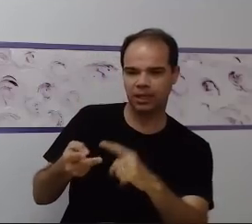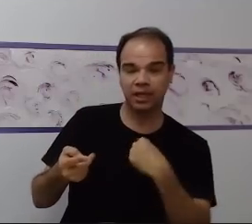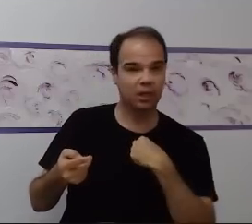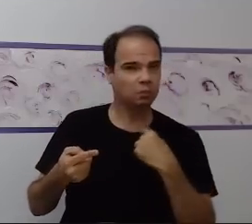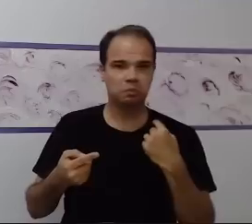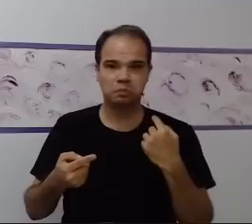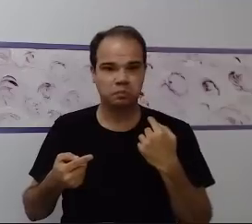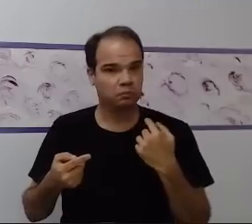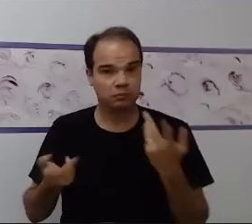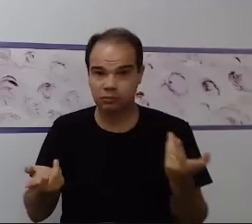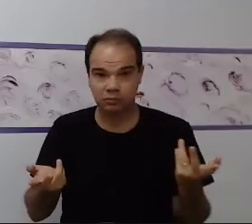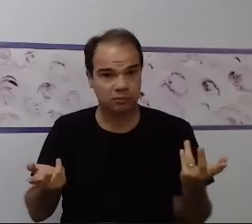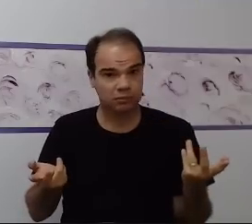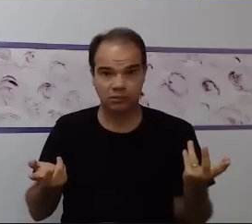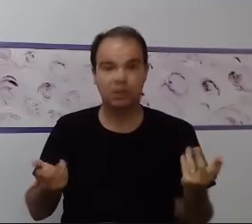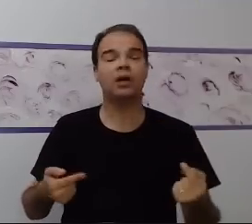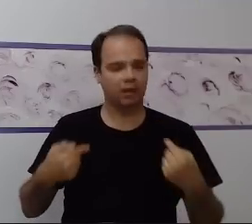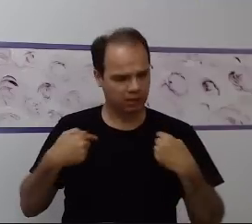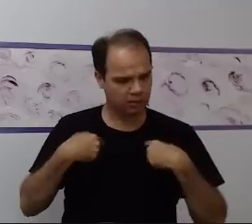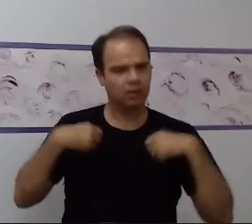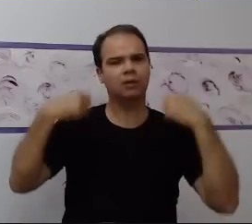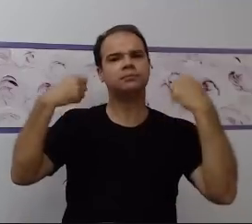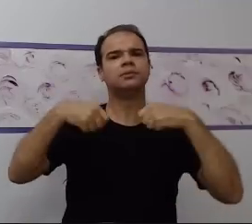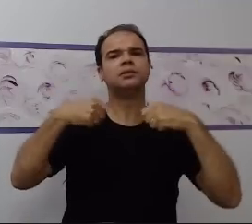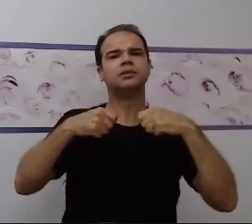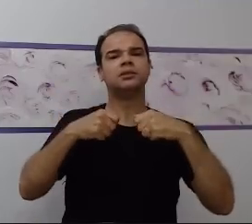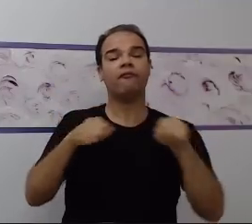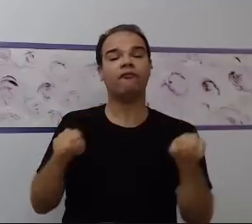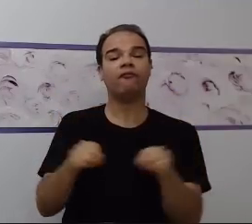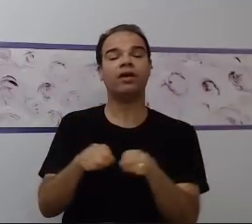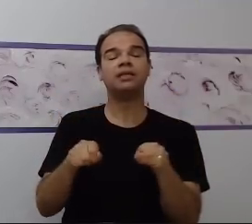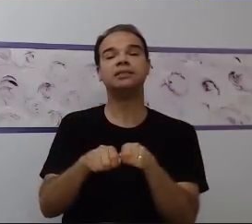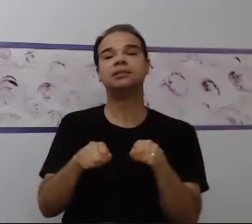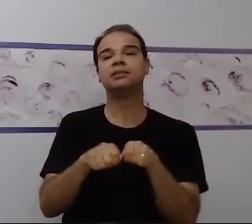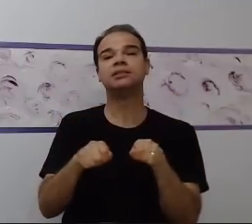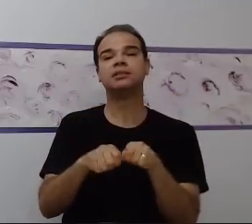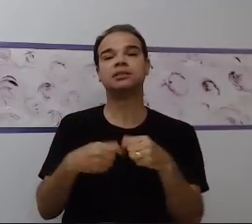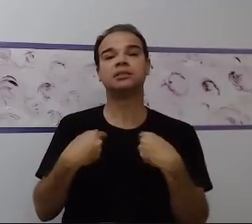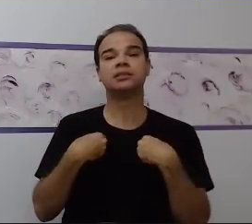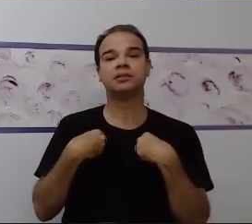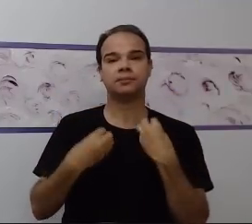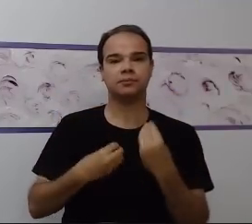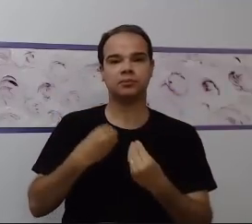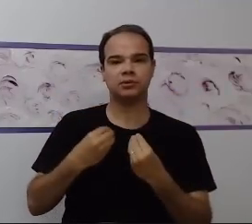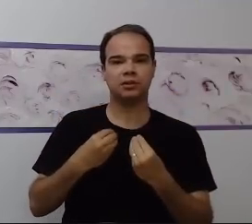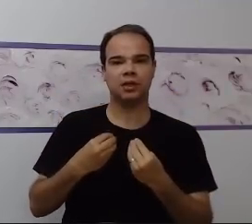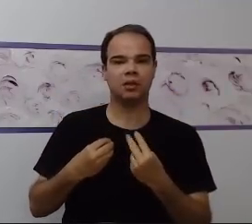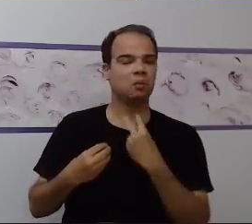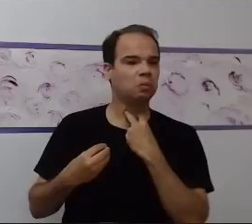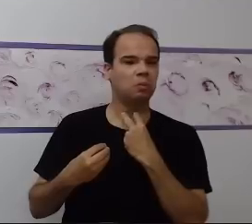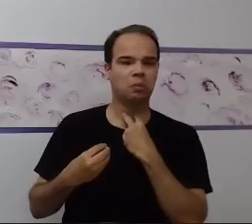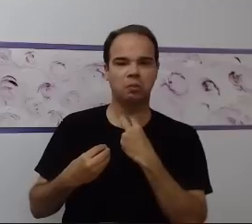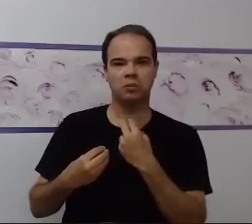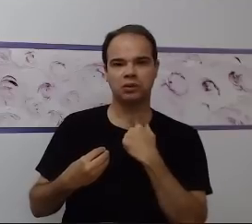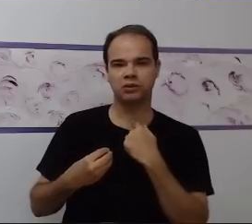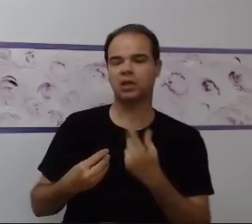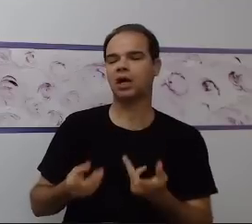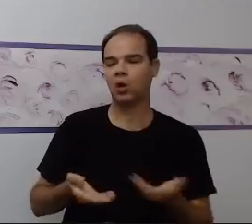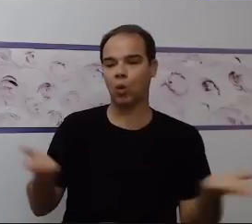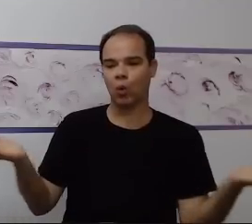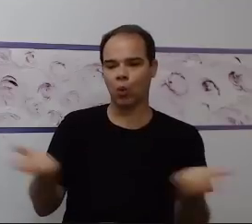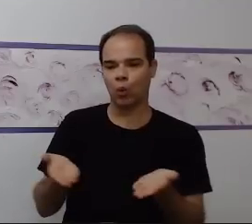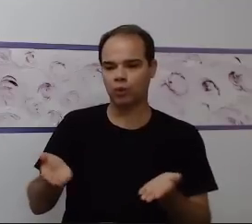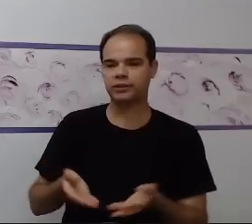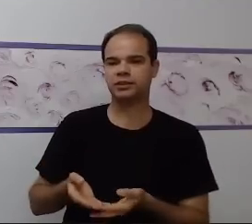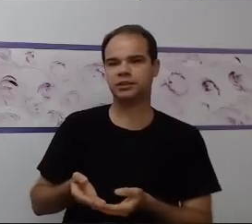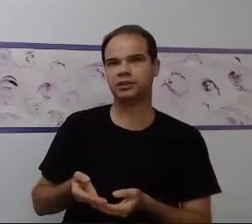aprender? Então, eu preciso saber como fazer. Não adianta eu testar a receita de bolo todos os dias com o Diego.